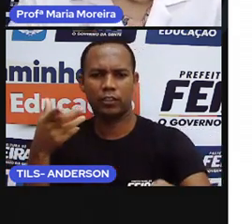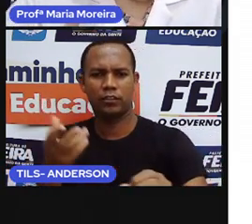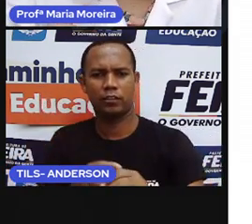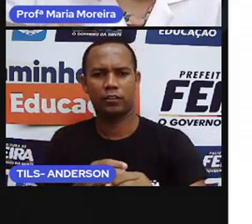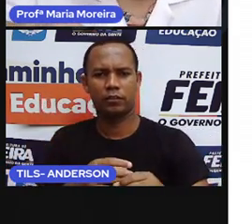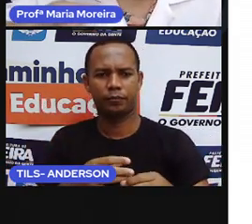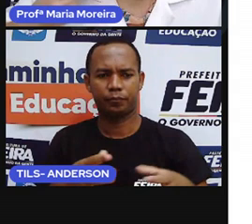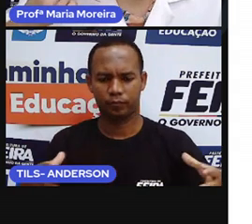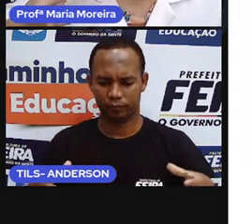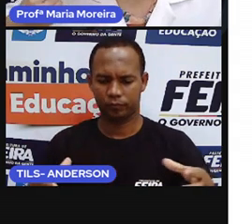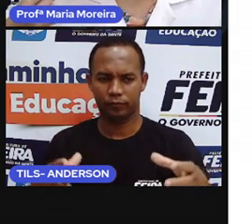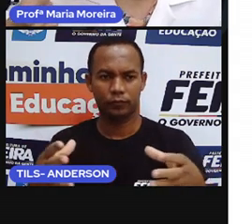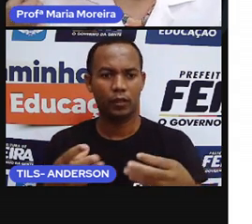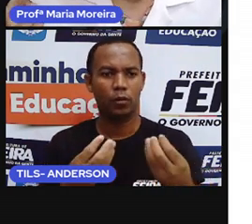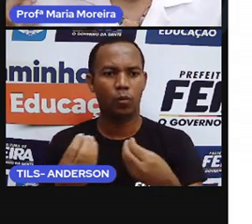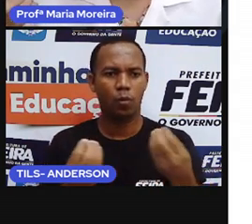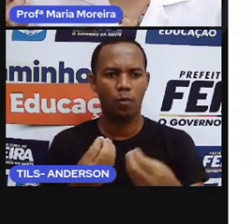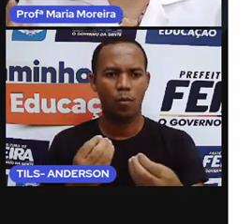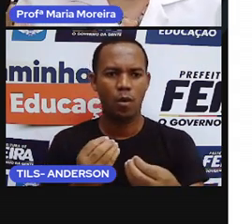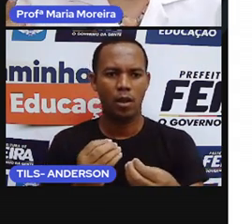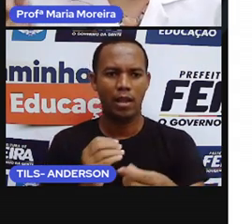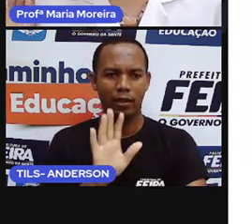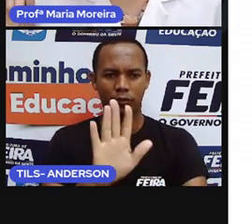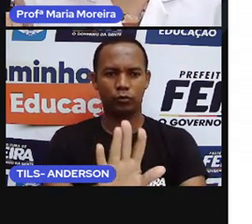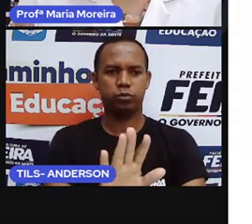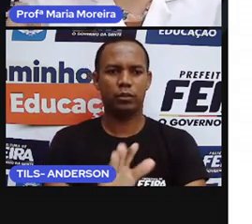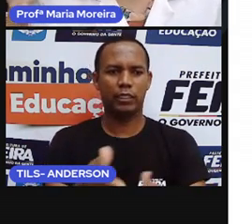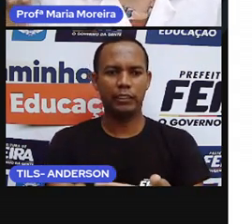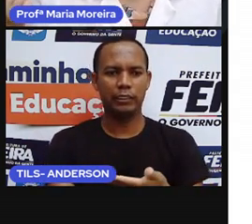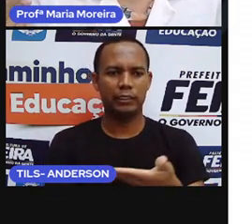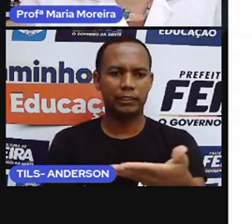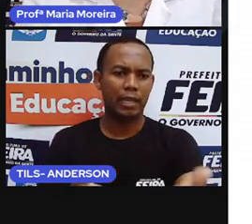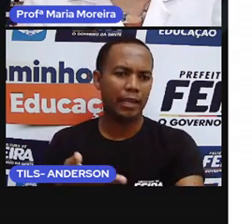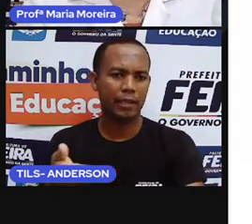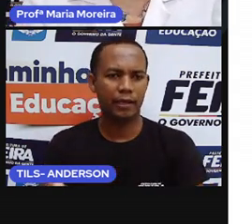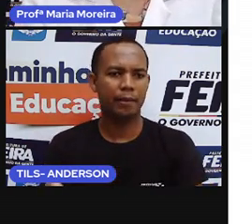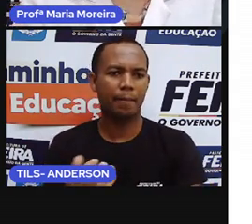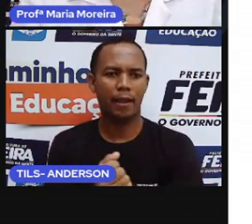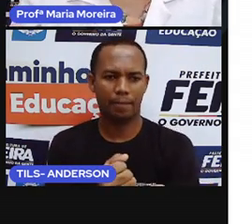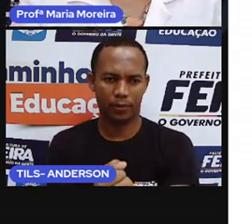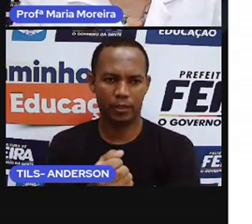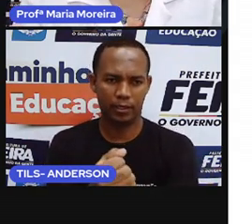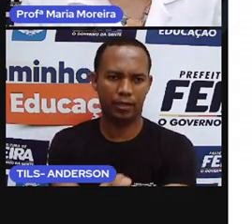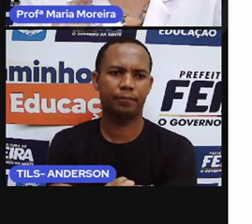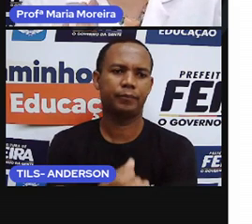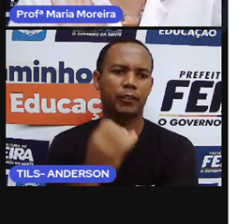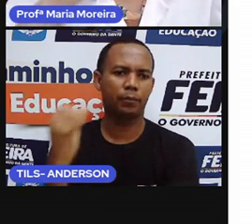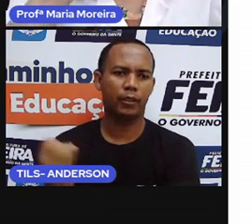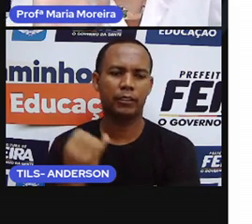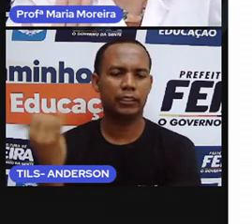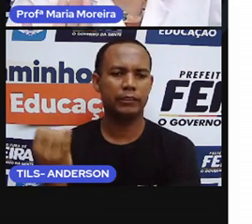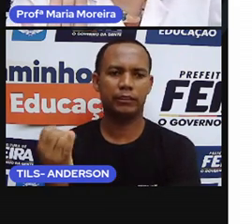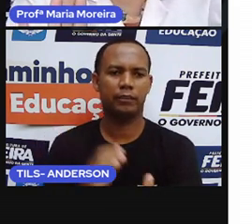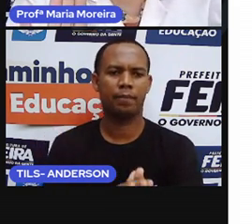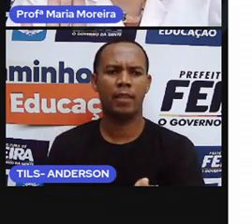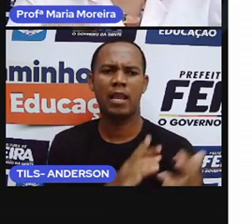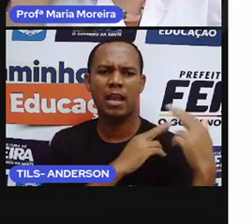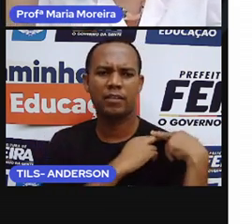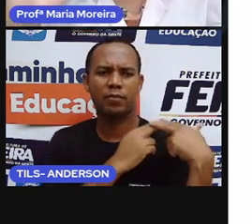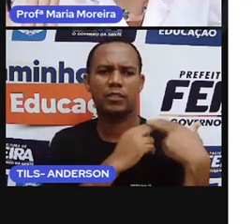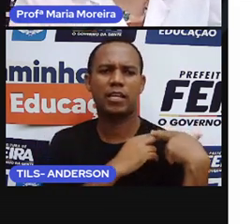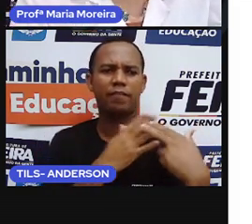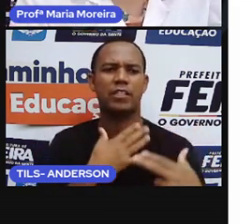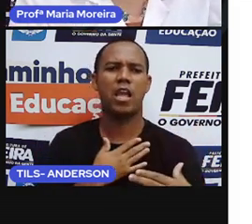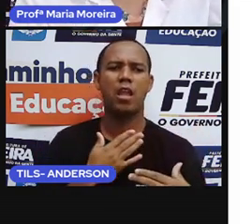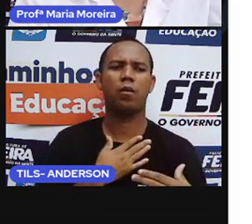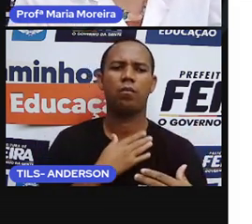só, a ideia de cooperação, a ideia de você ajudar o outro. Então, não existe isso, não é de responsabilidade única,